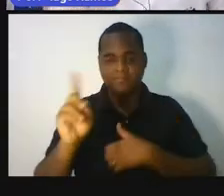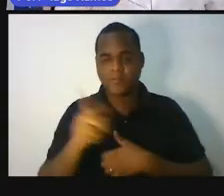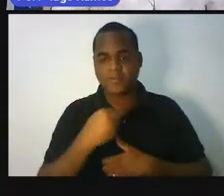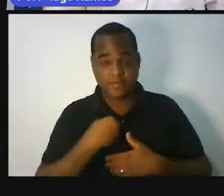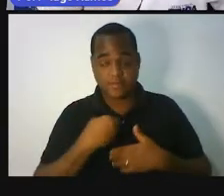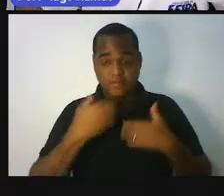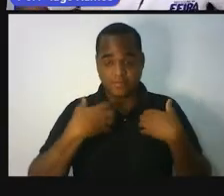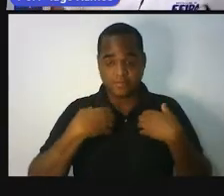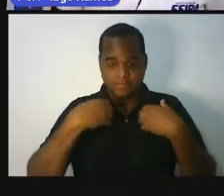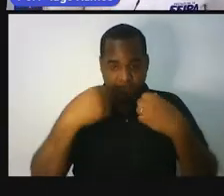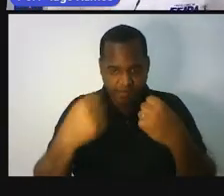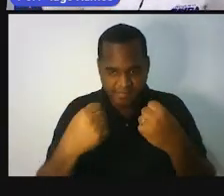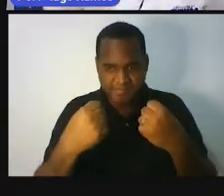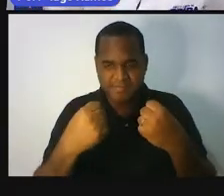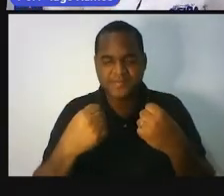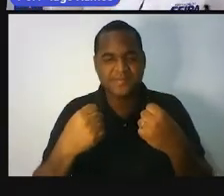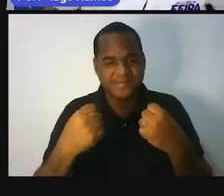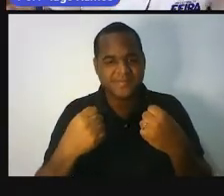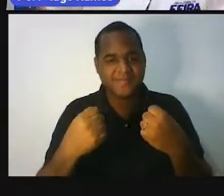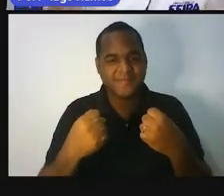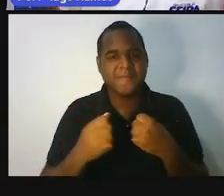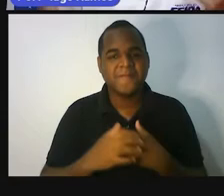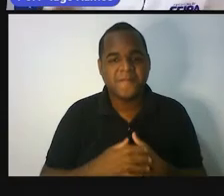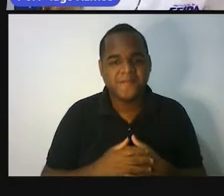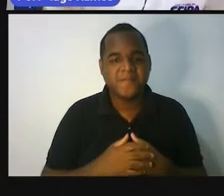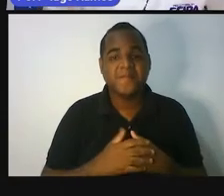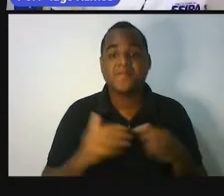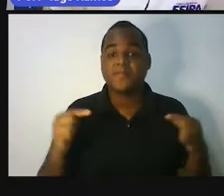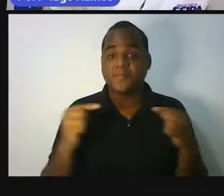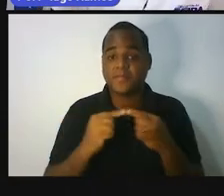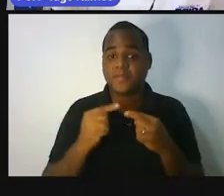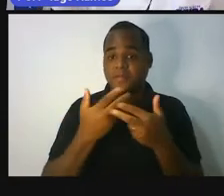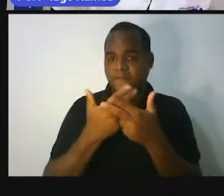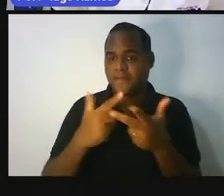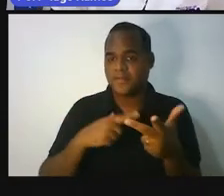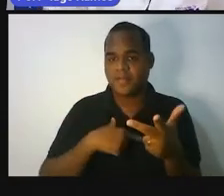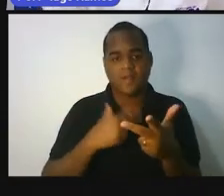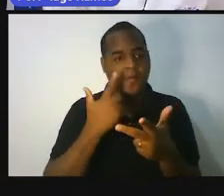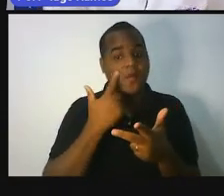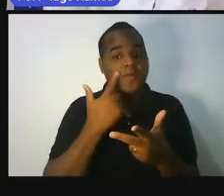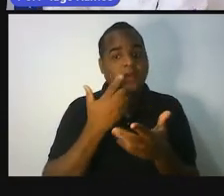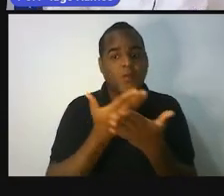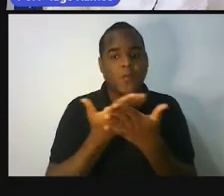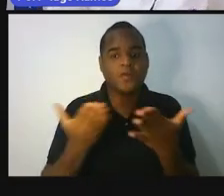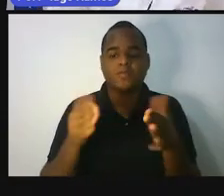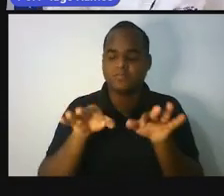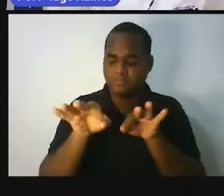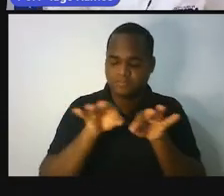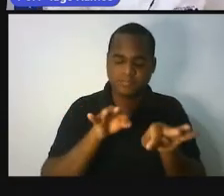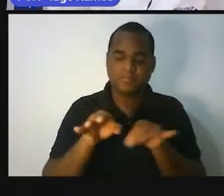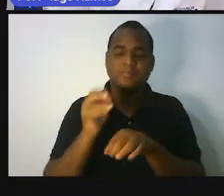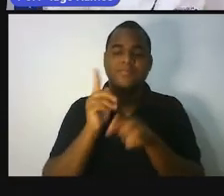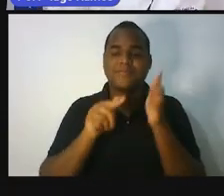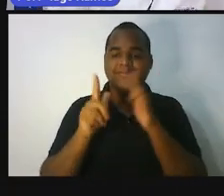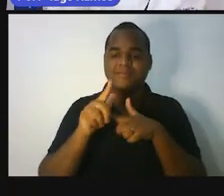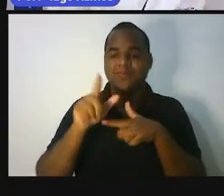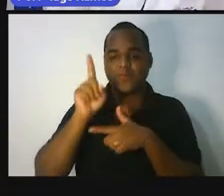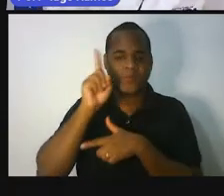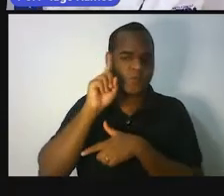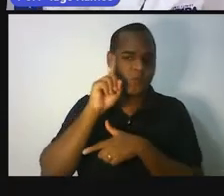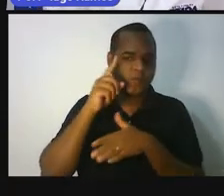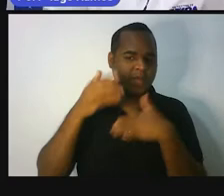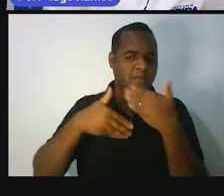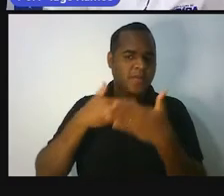jogada para fora de nós, com base nas situações que nós precisávamos resolver do nosso cotidiano,